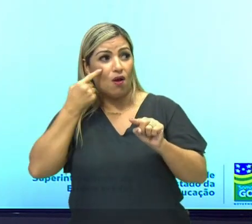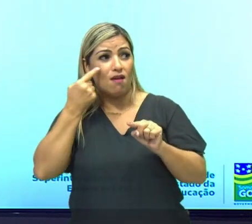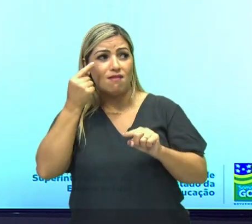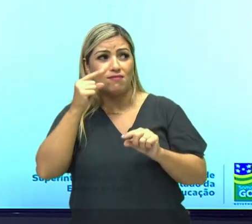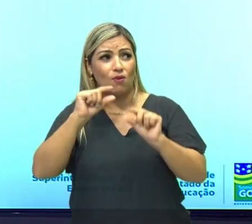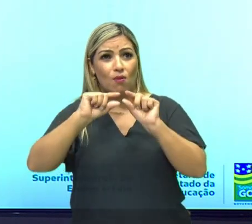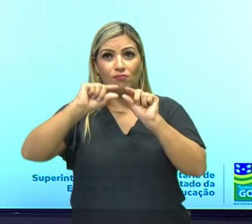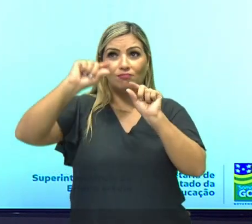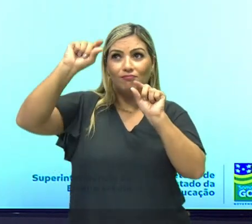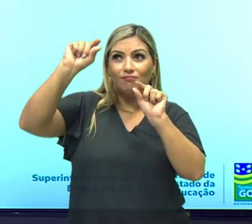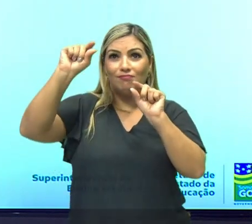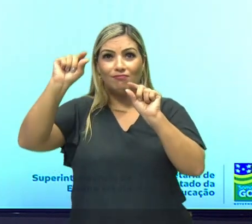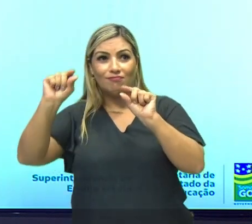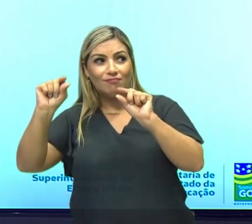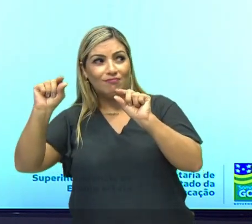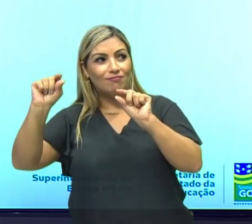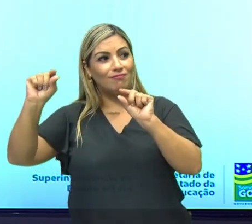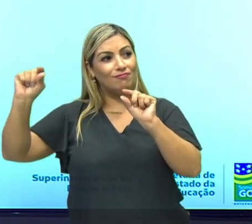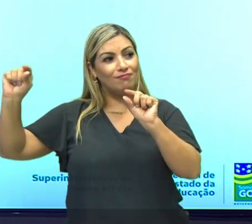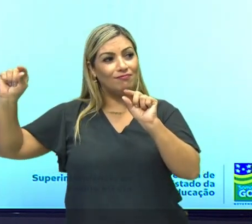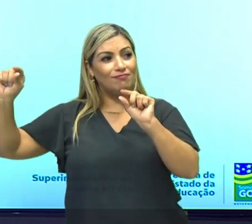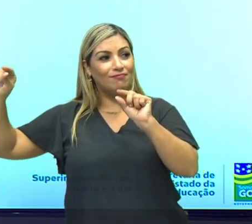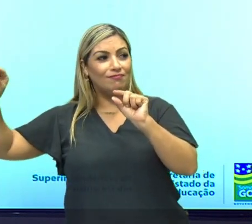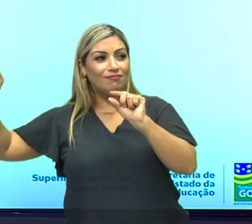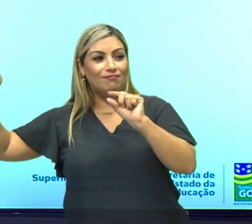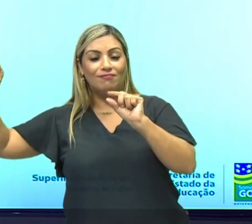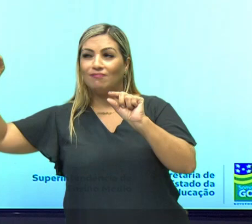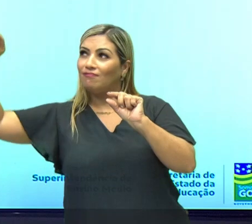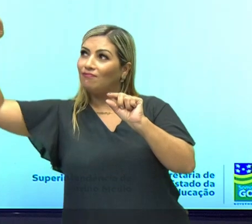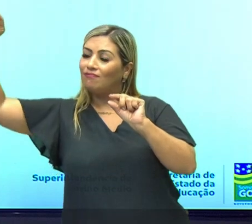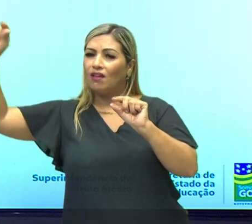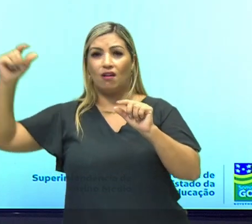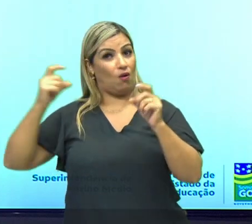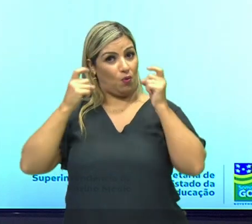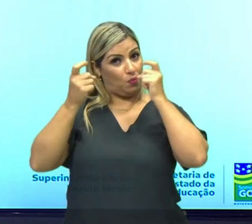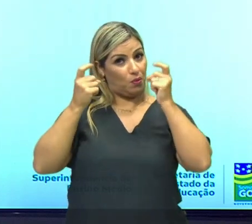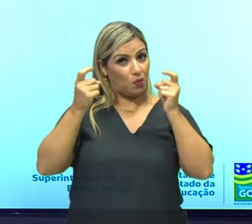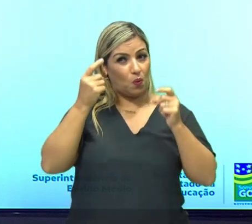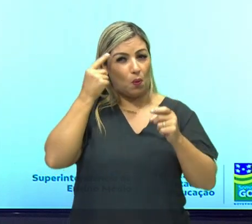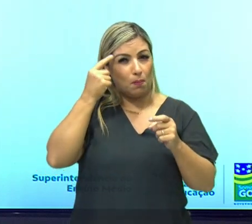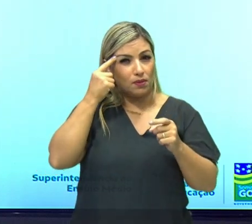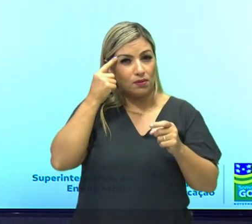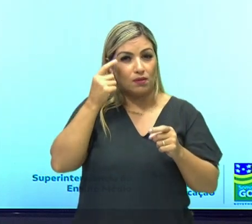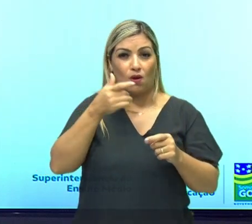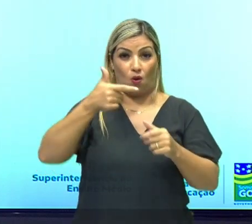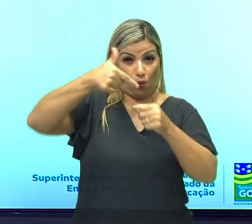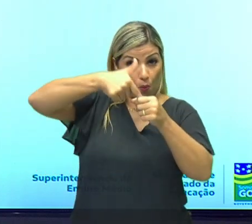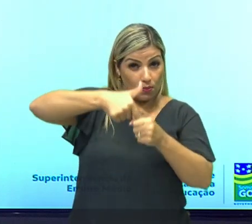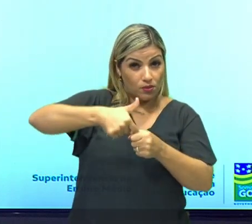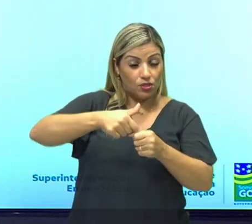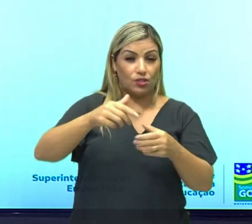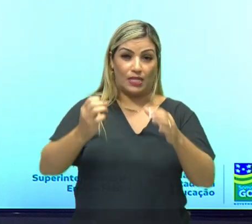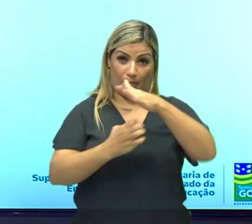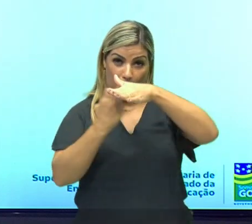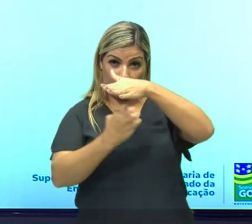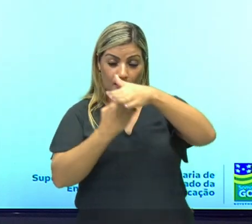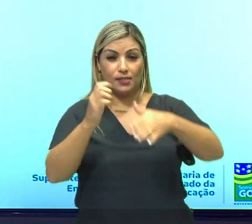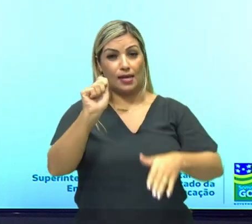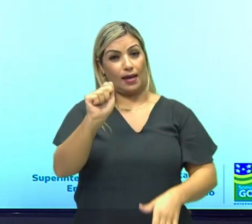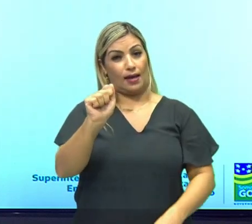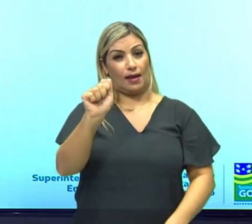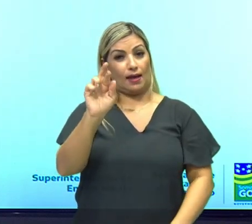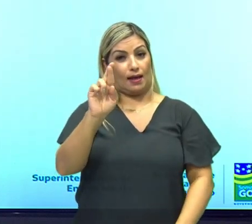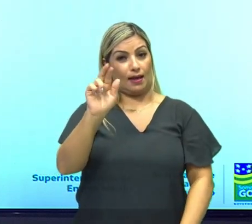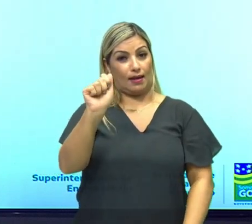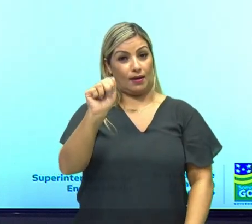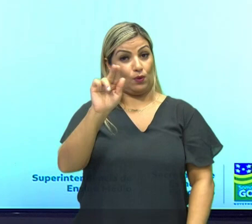eu não quero que você, inicialmente, se preocupe aqui. Consumo de combustível da empresa Araújo. Eu coloquei até